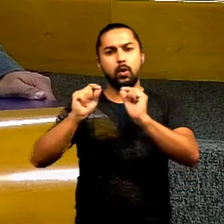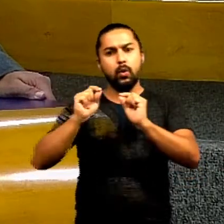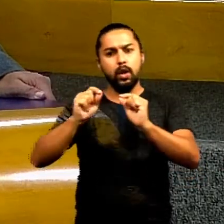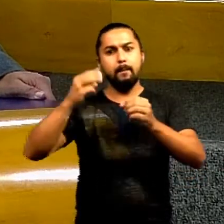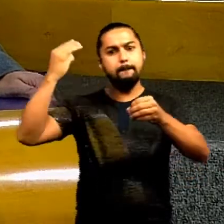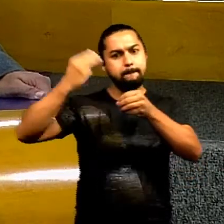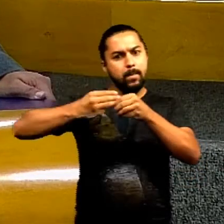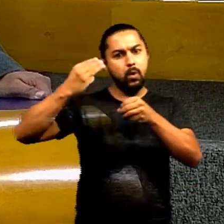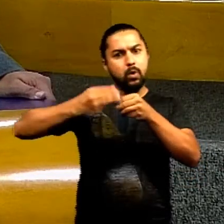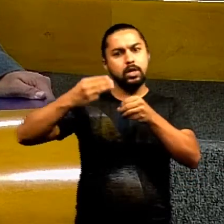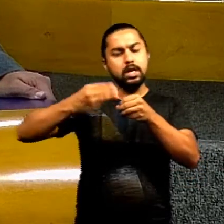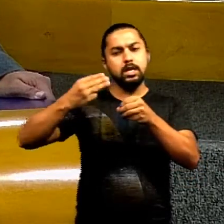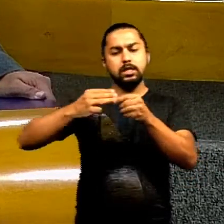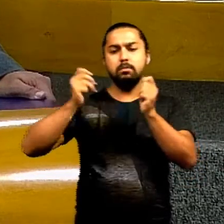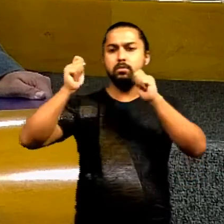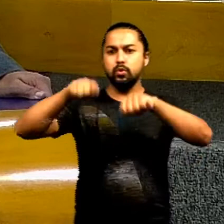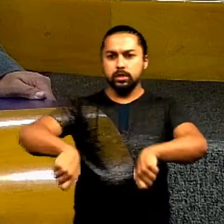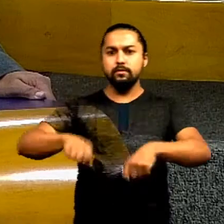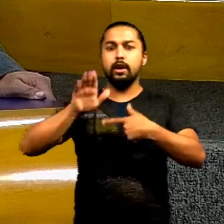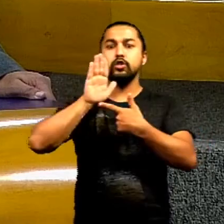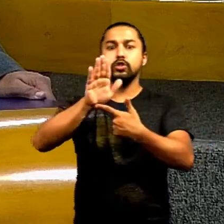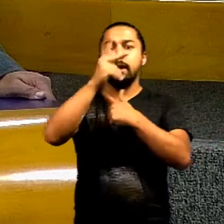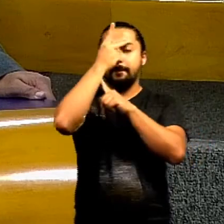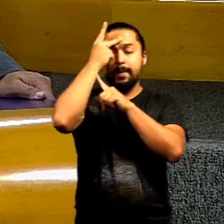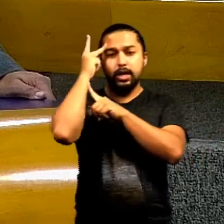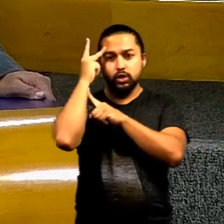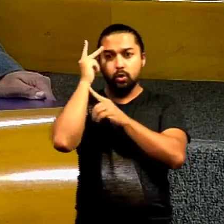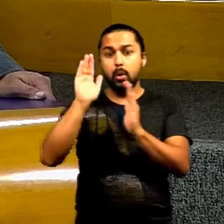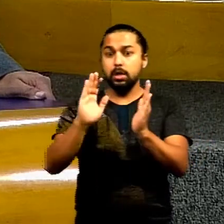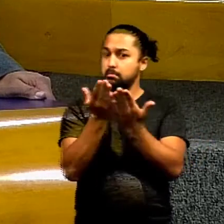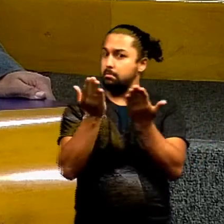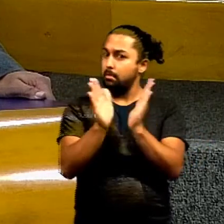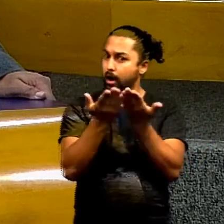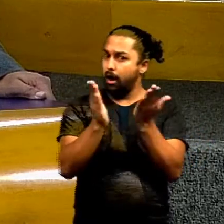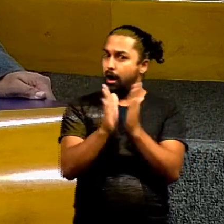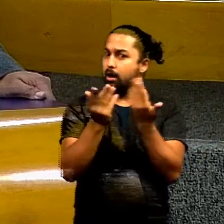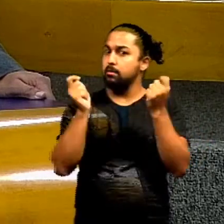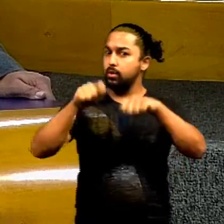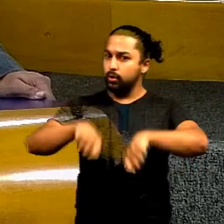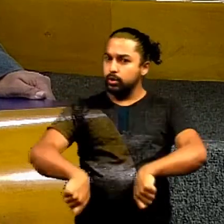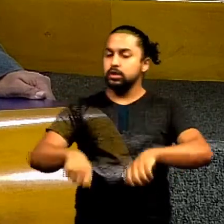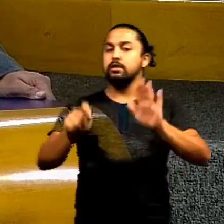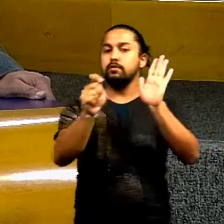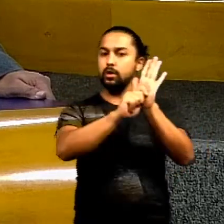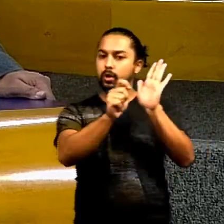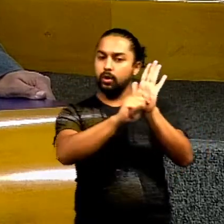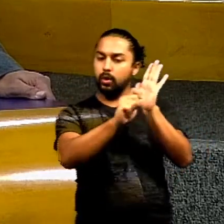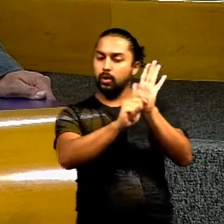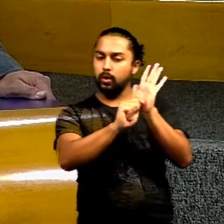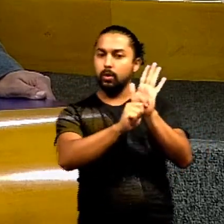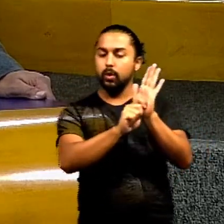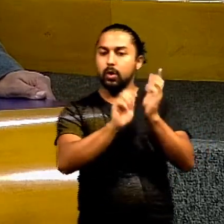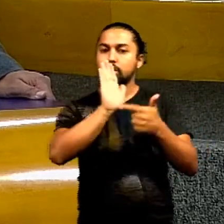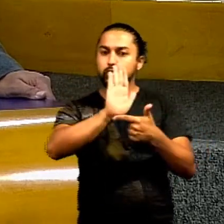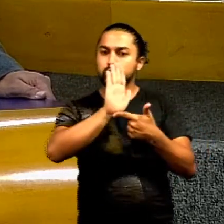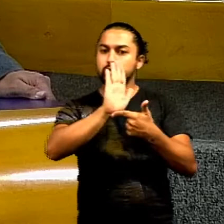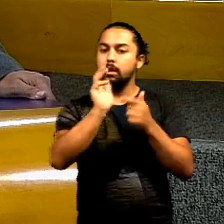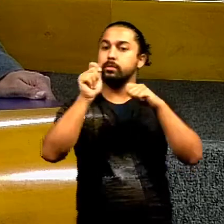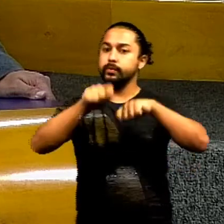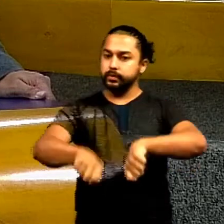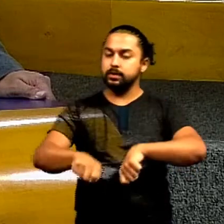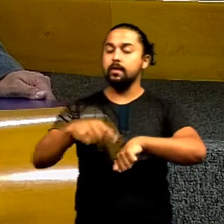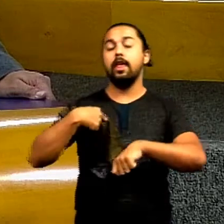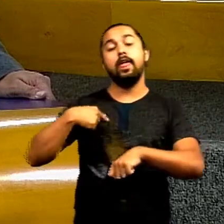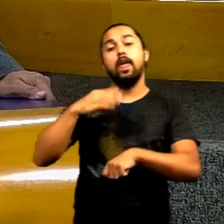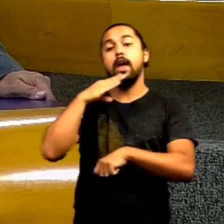rede municipal atenda as pessoas de baixa renda vou te dar uma parte Milton atenda as pessoas de baixa renda com cannabis eu acho que